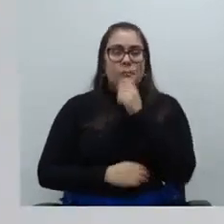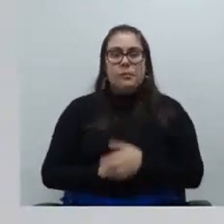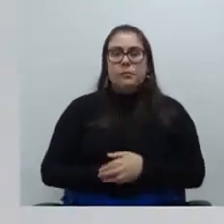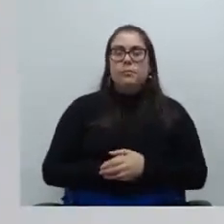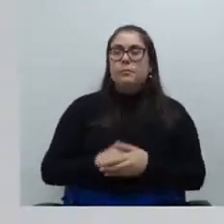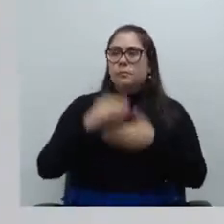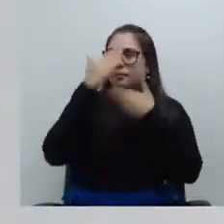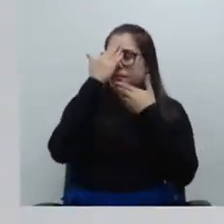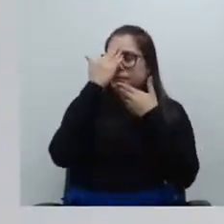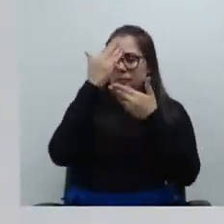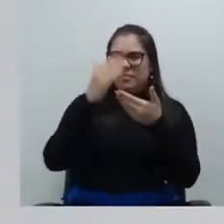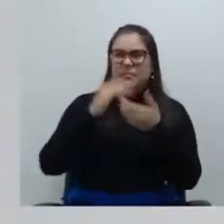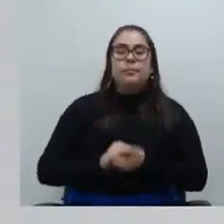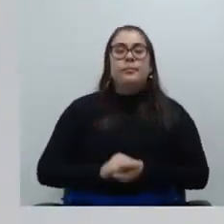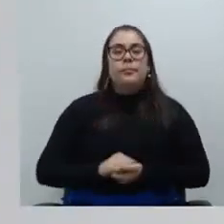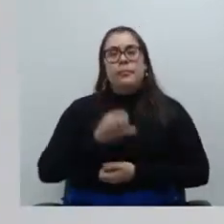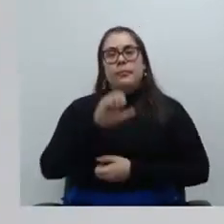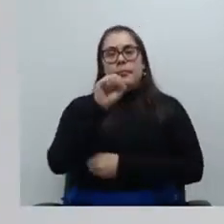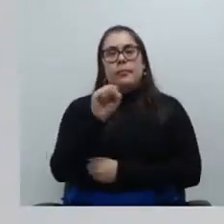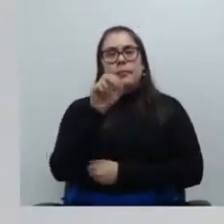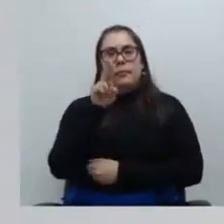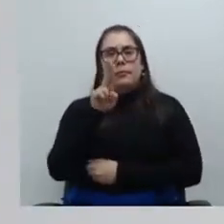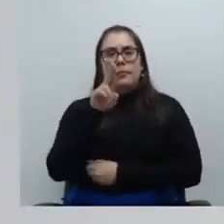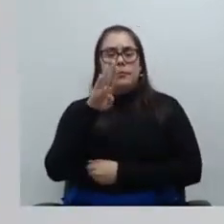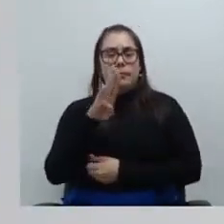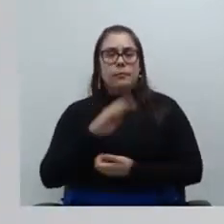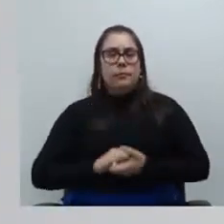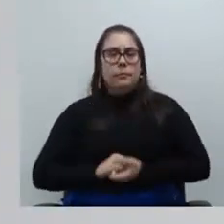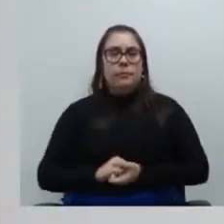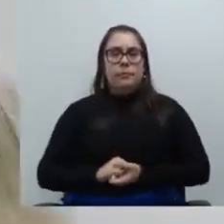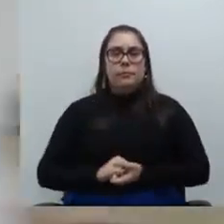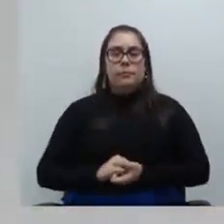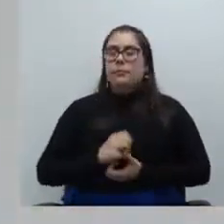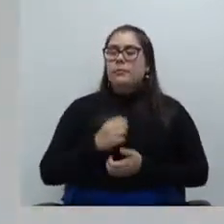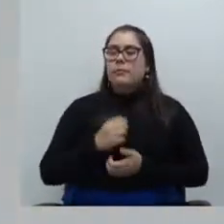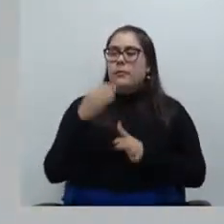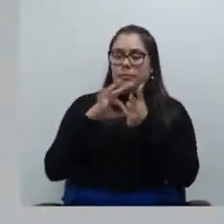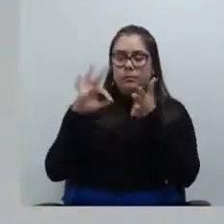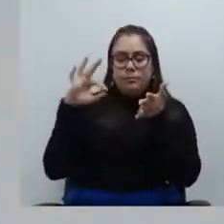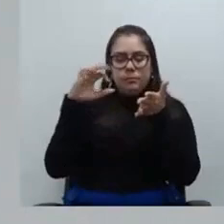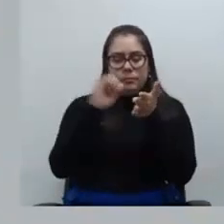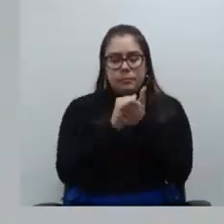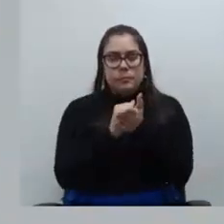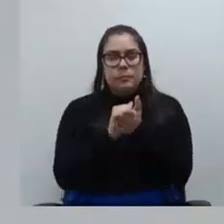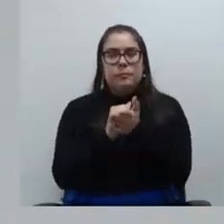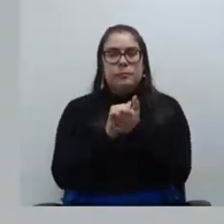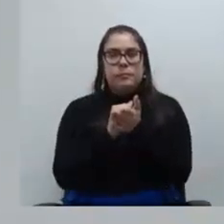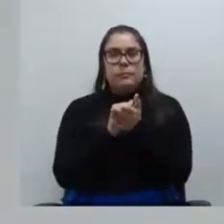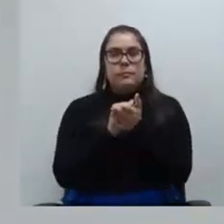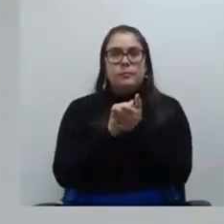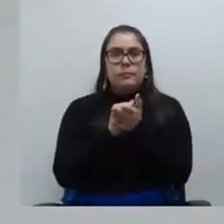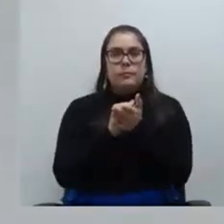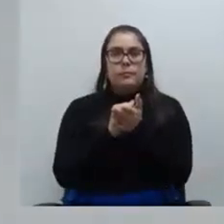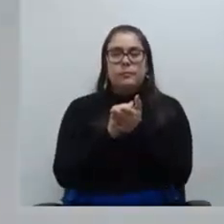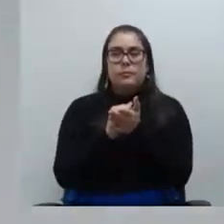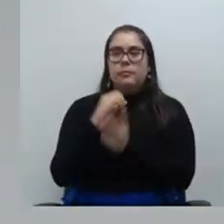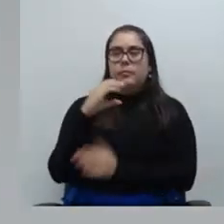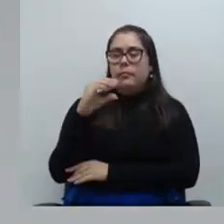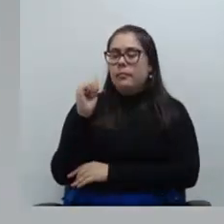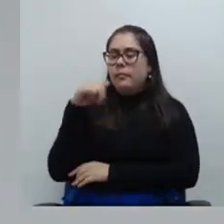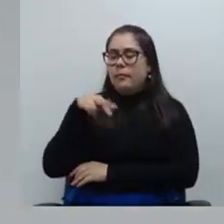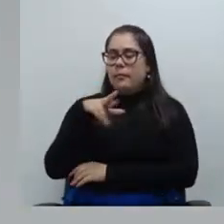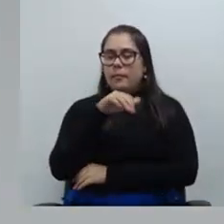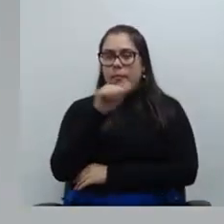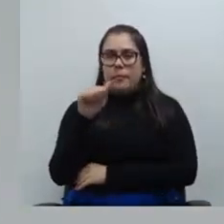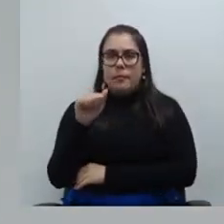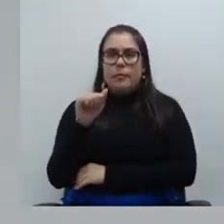agradeço com a palavra o subdefensor público geral João só me inscrever para primeiro falar com o conselho do camarão do decrim